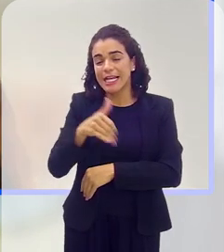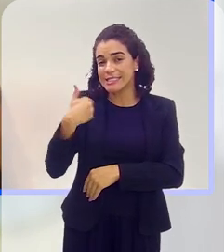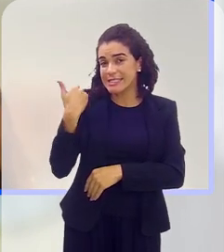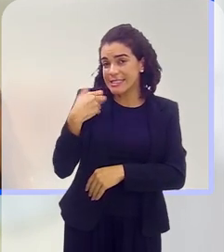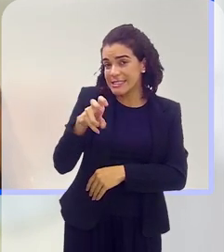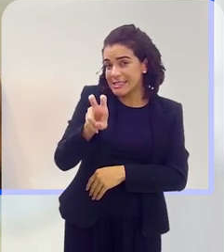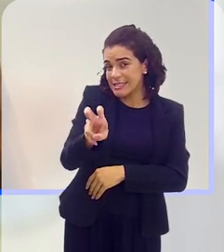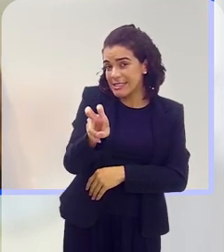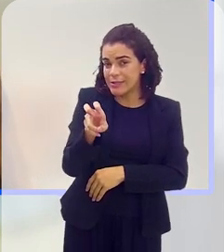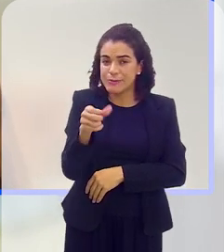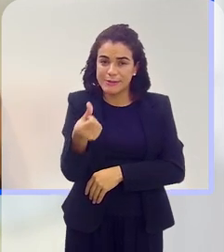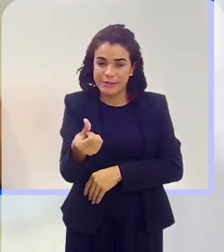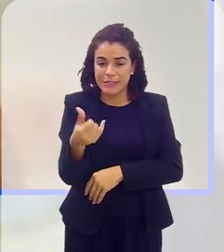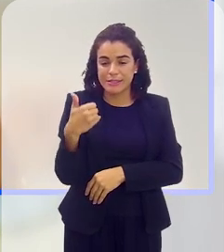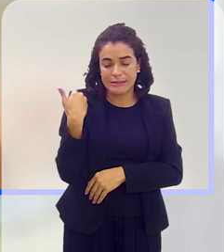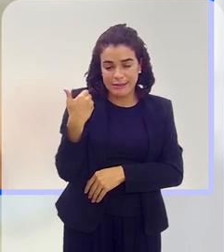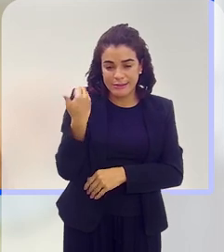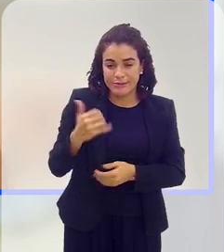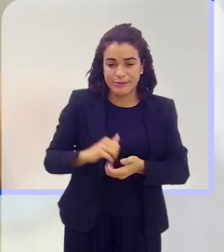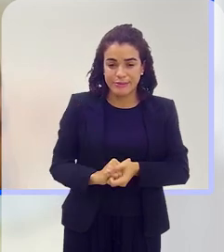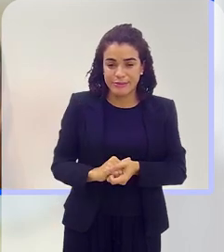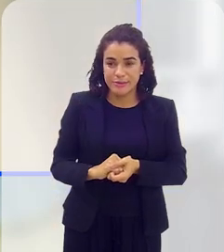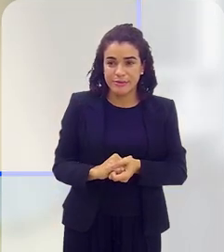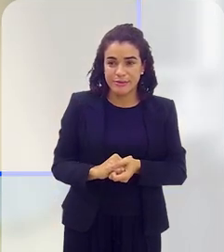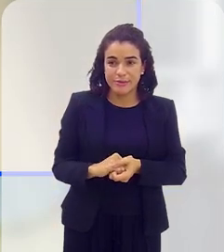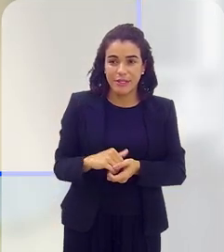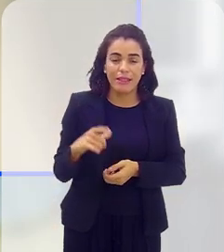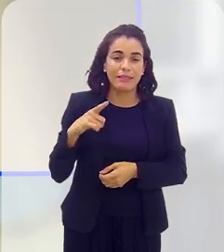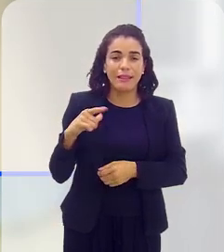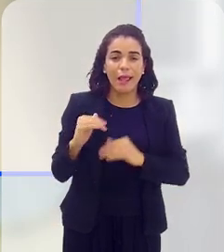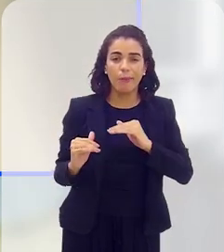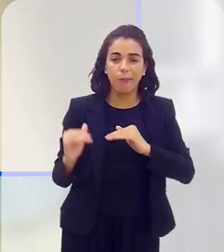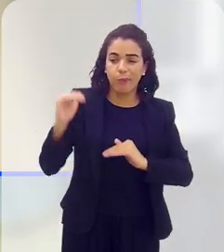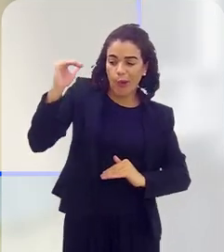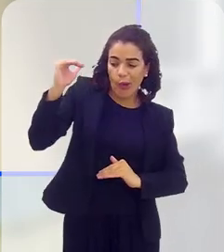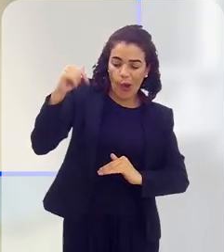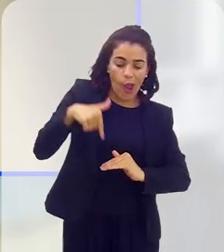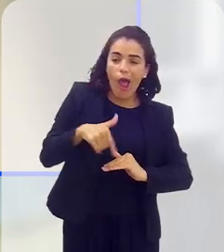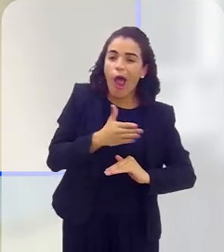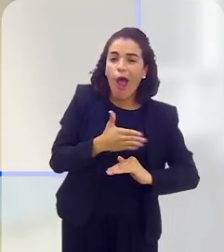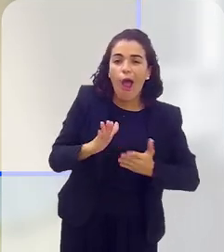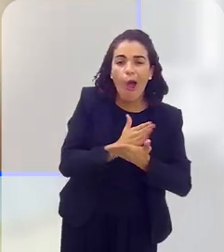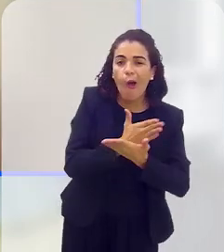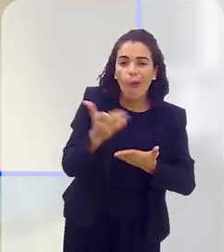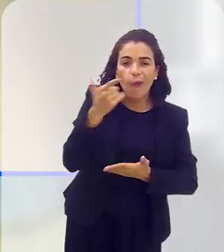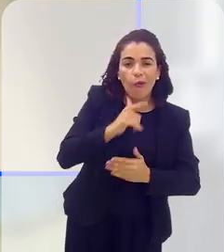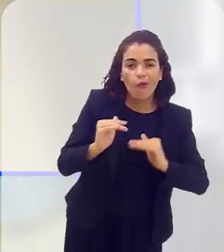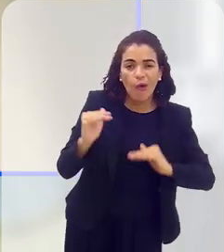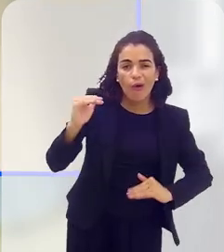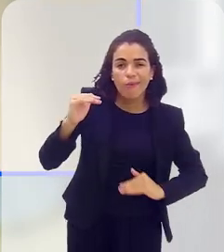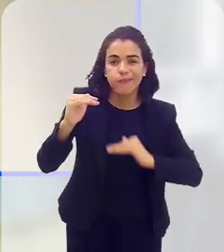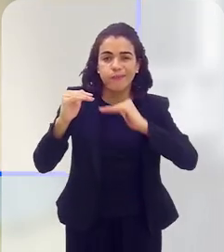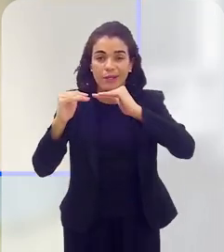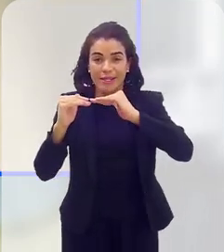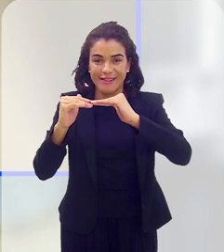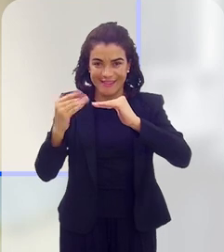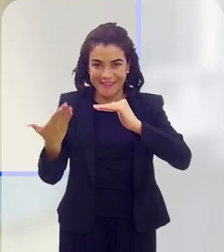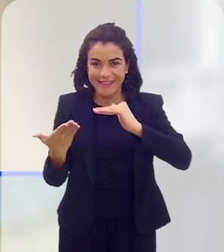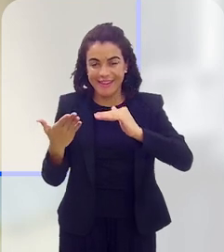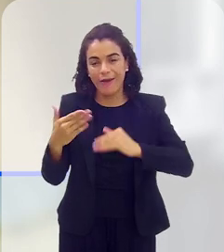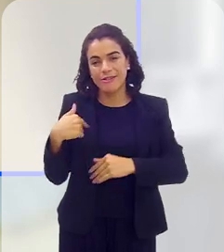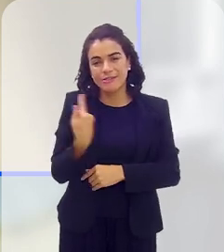de 5, 6 anos. Uma criança que o humanismo vai ter uma altura X, vai alcançar, e outras com a mesma idade não vão alcançar.